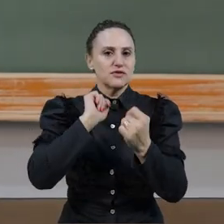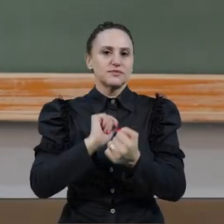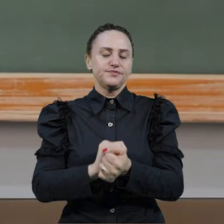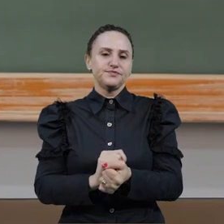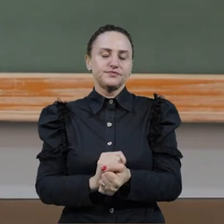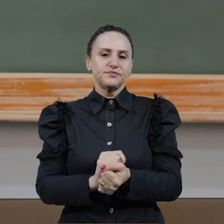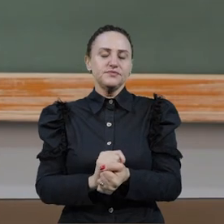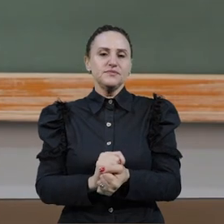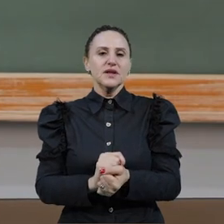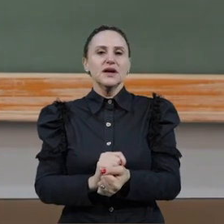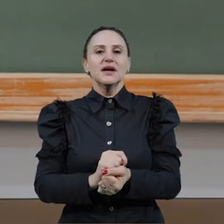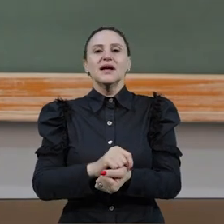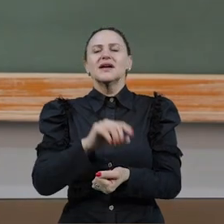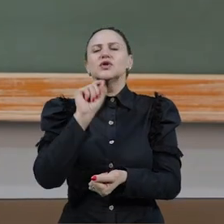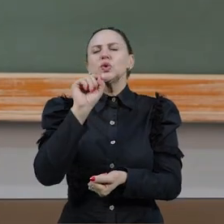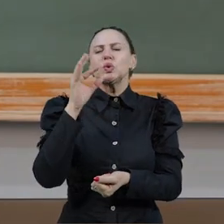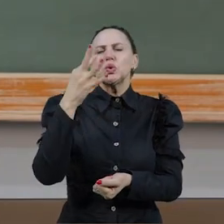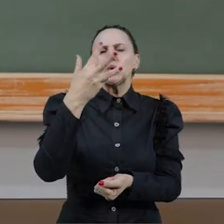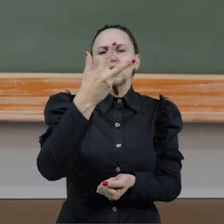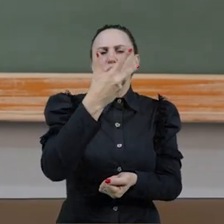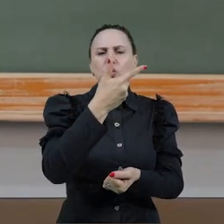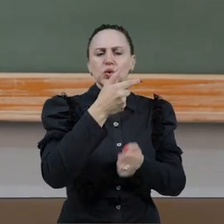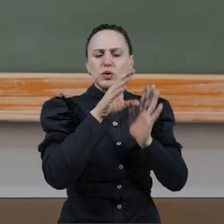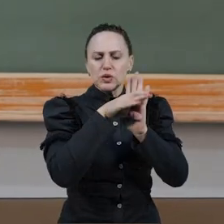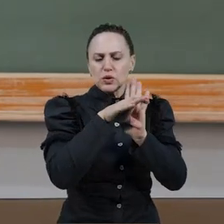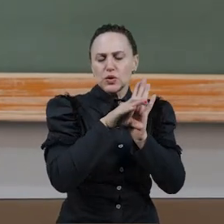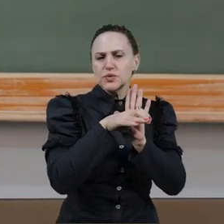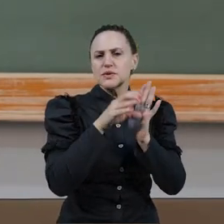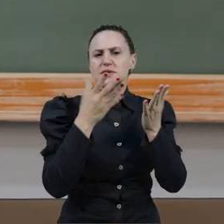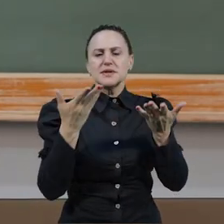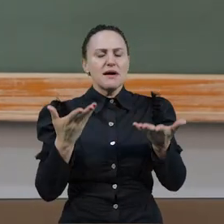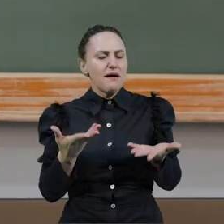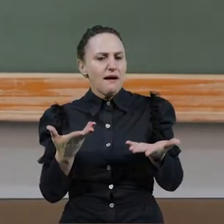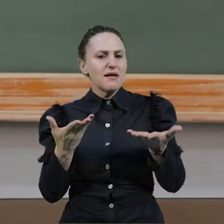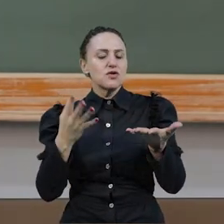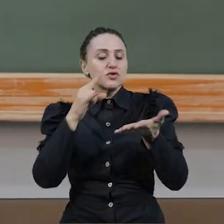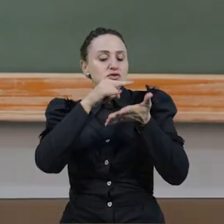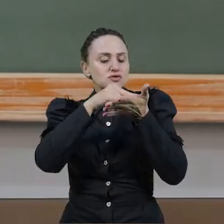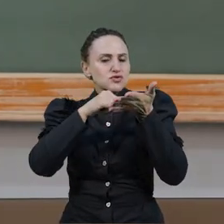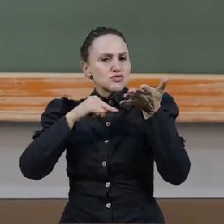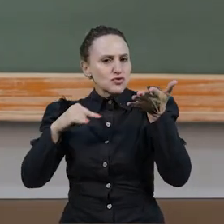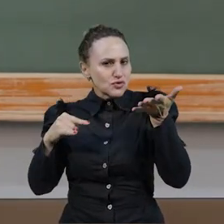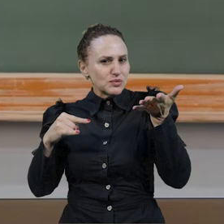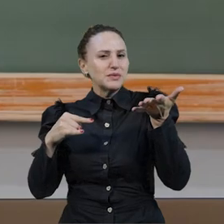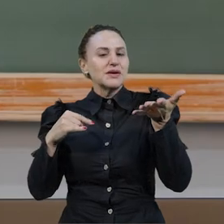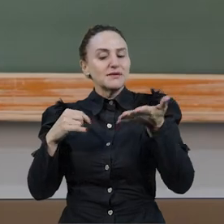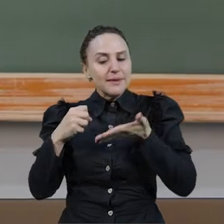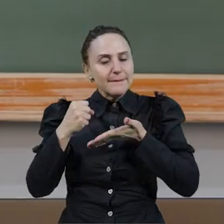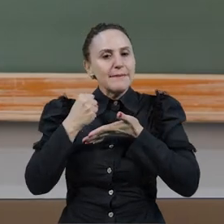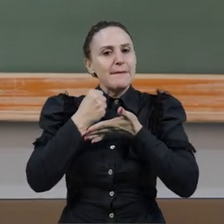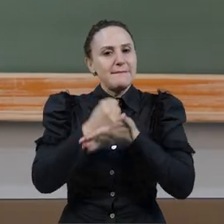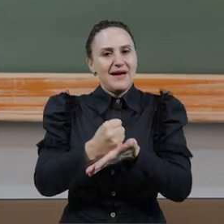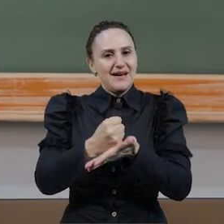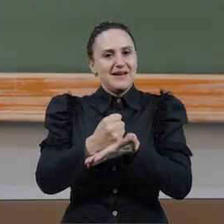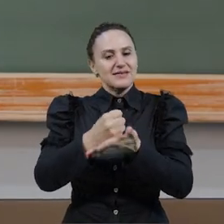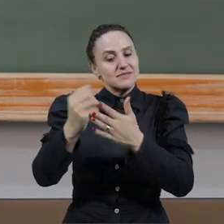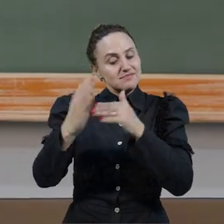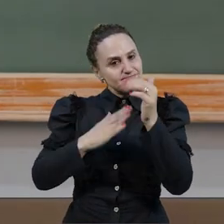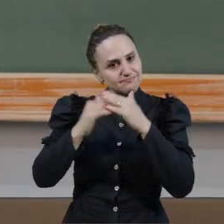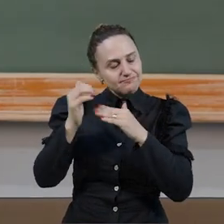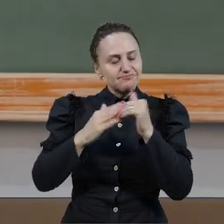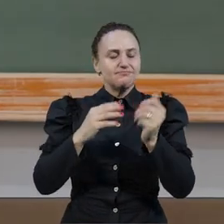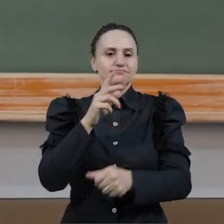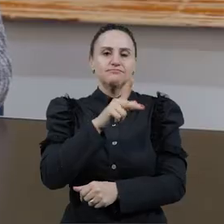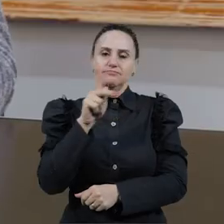as suas abordagens, os documentos norteadores que vão também balizar a sua prática enquanto professor.